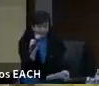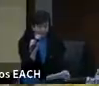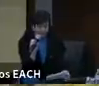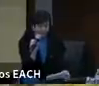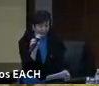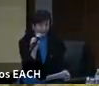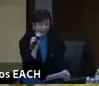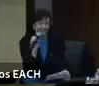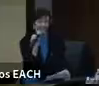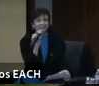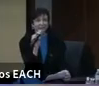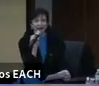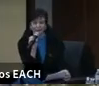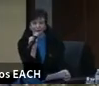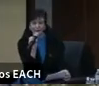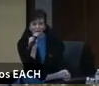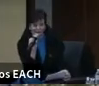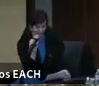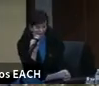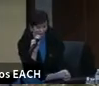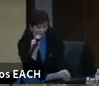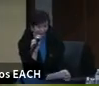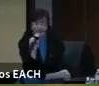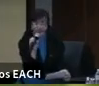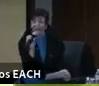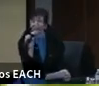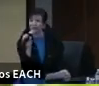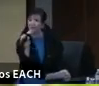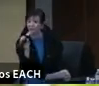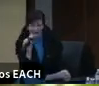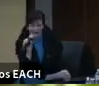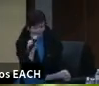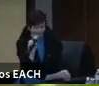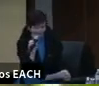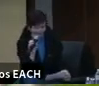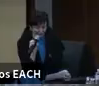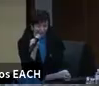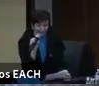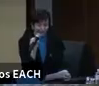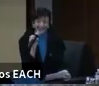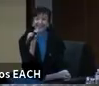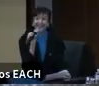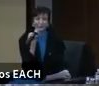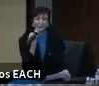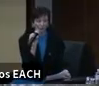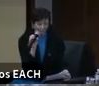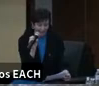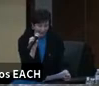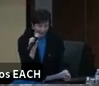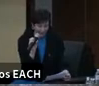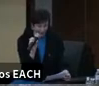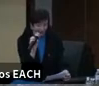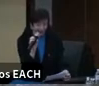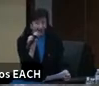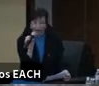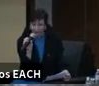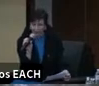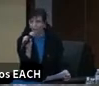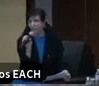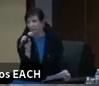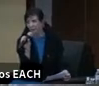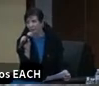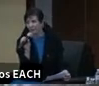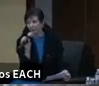aquela geração que nasce em meados de 1990 até 2010 e que naturalmente tem uma